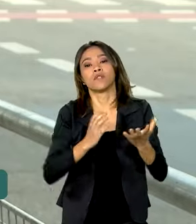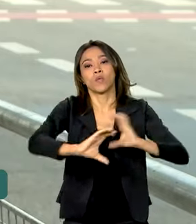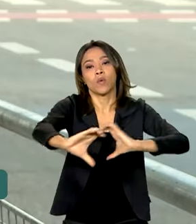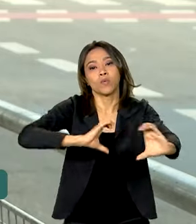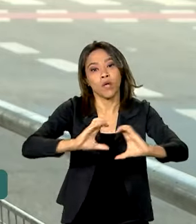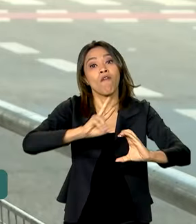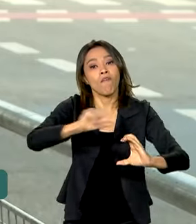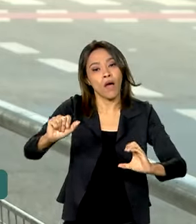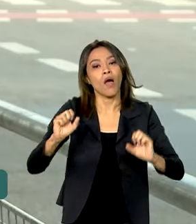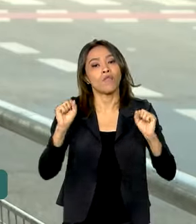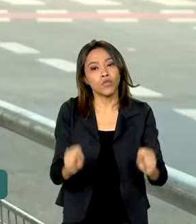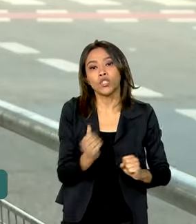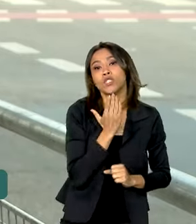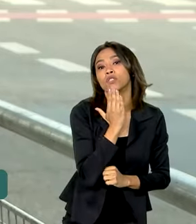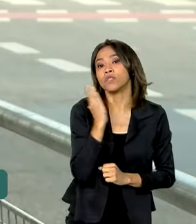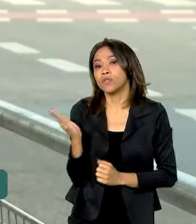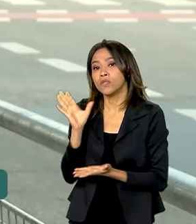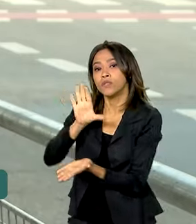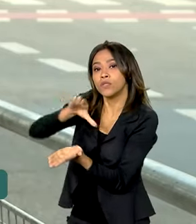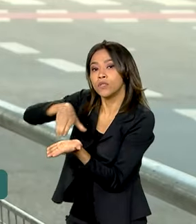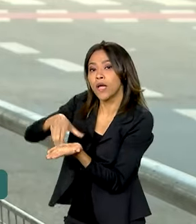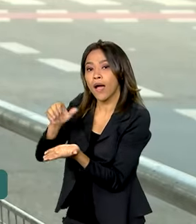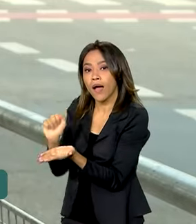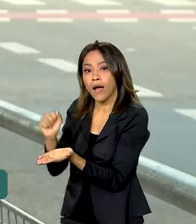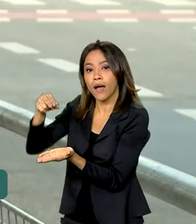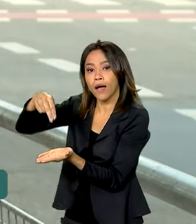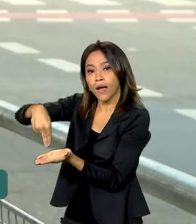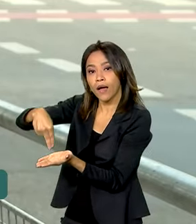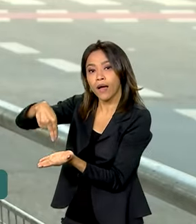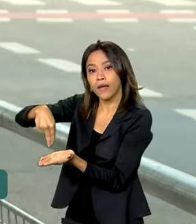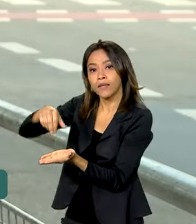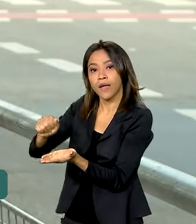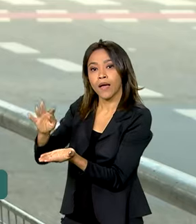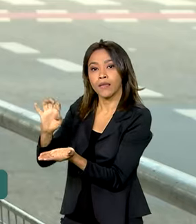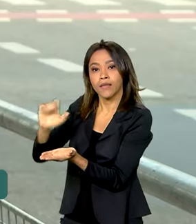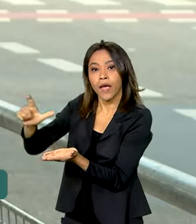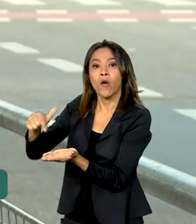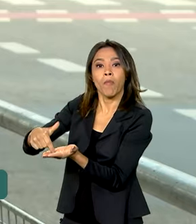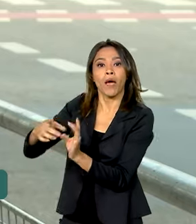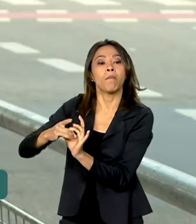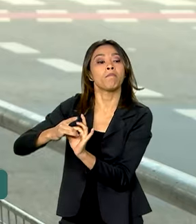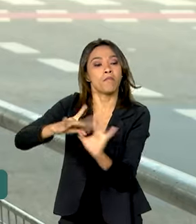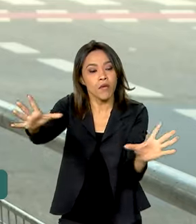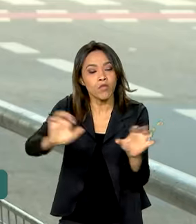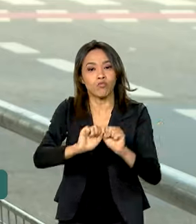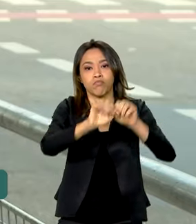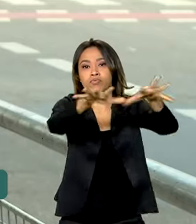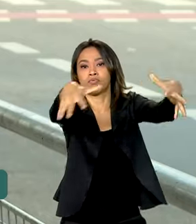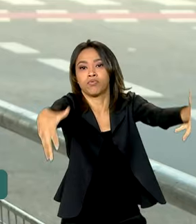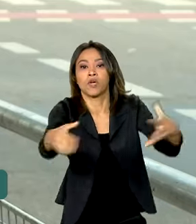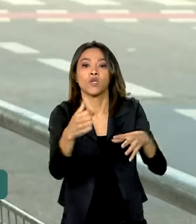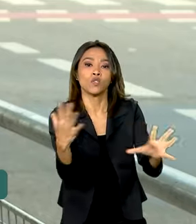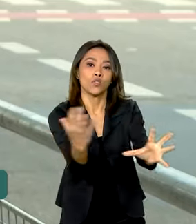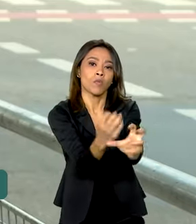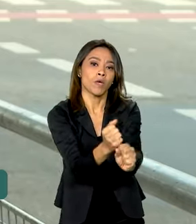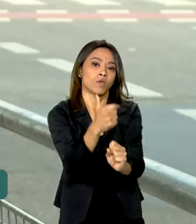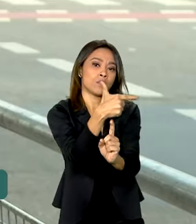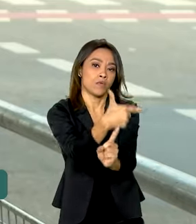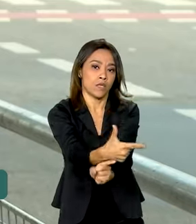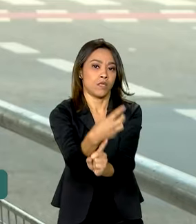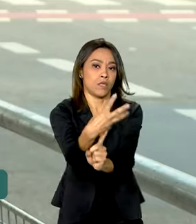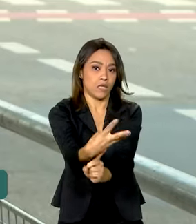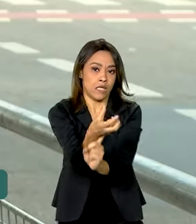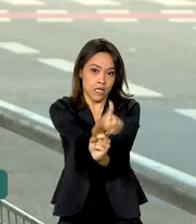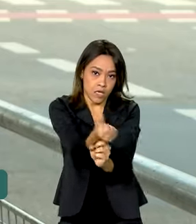solicitar à Anatel a ativação desse sistema em mais 236 municípios. Assim,